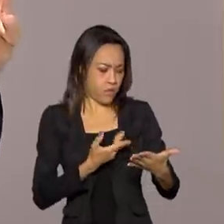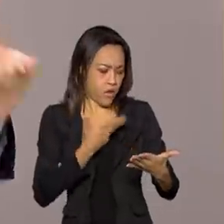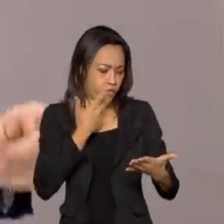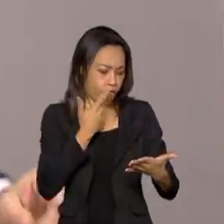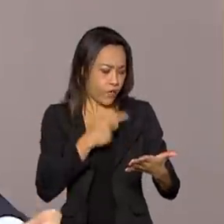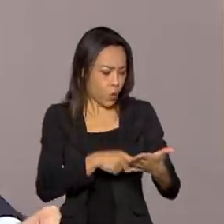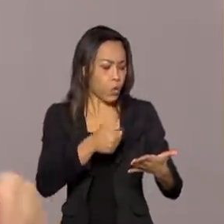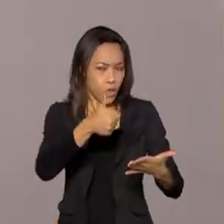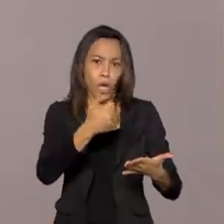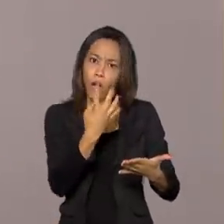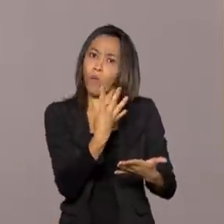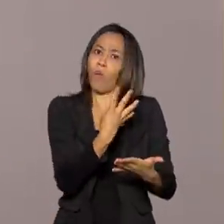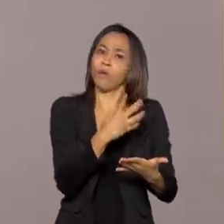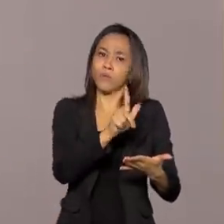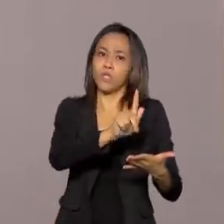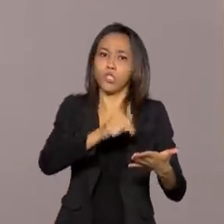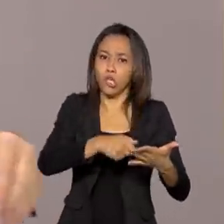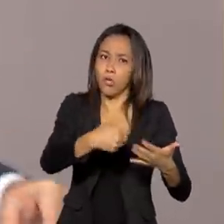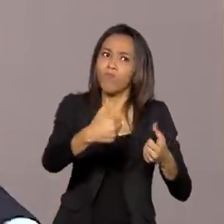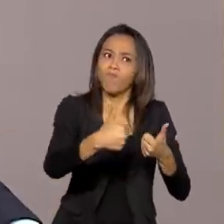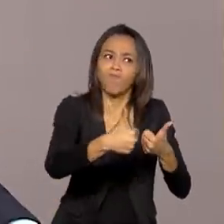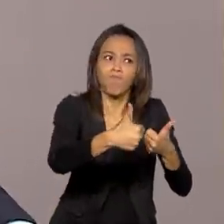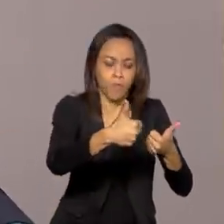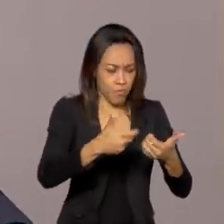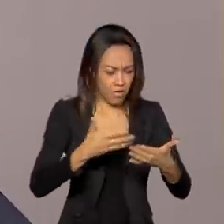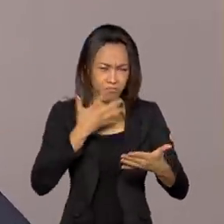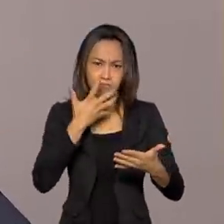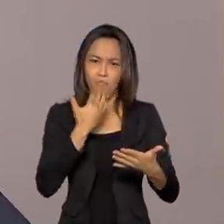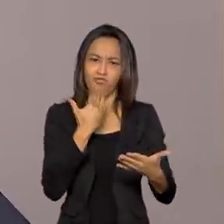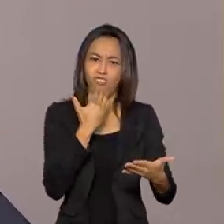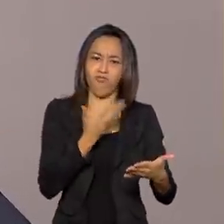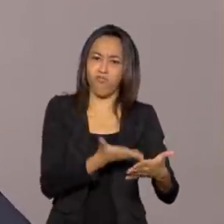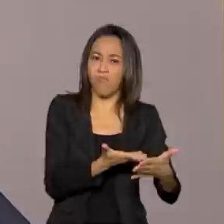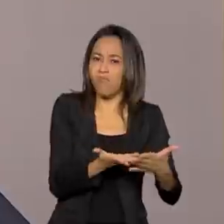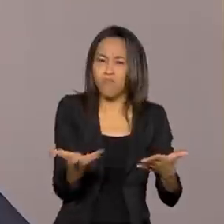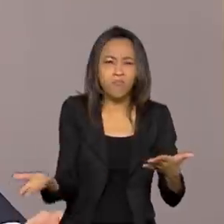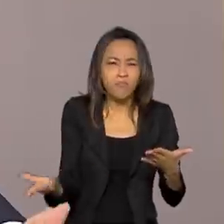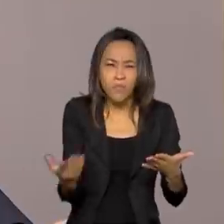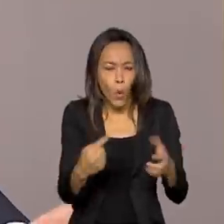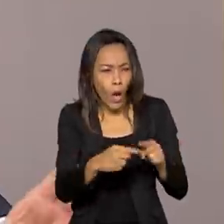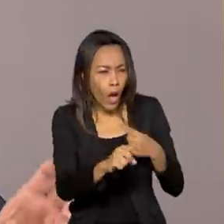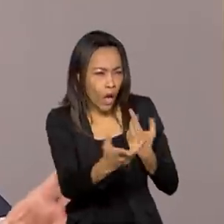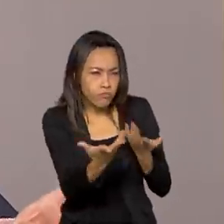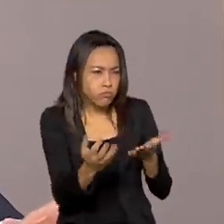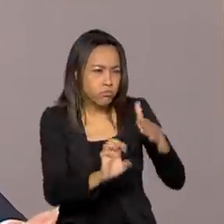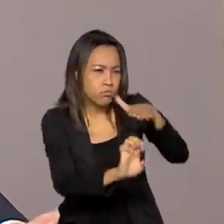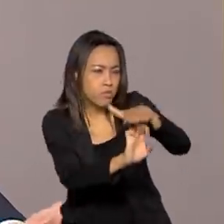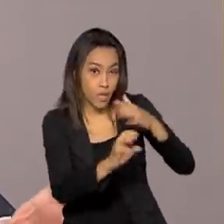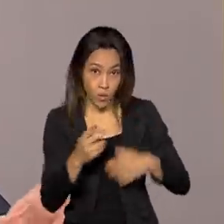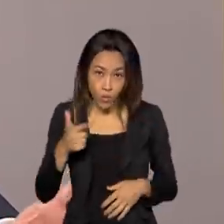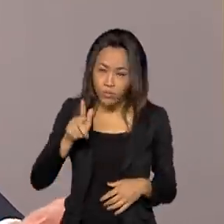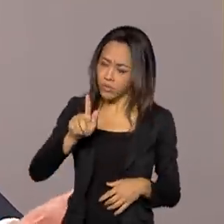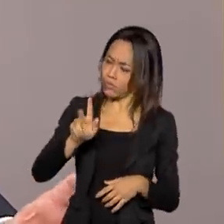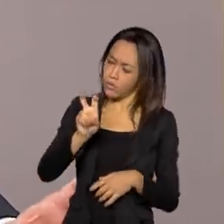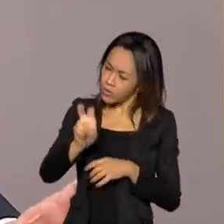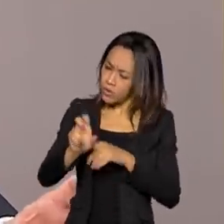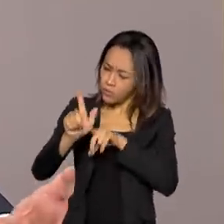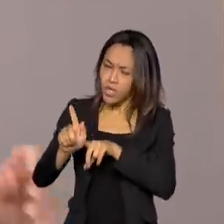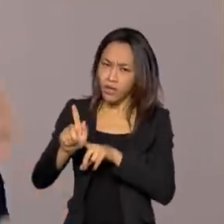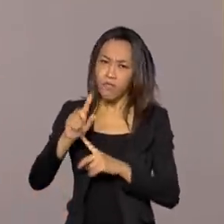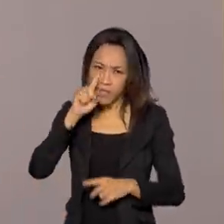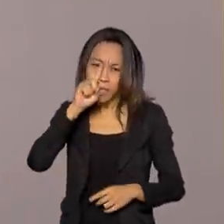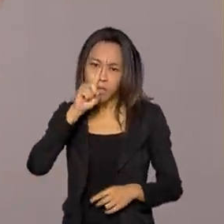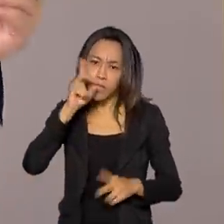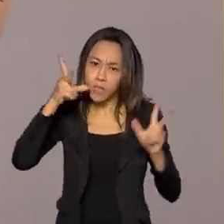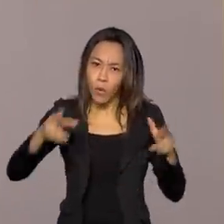sendo estipulada ou denominada. Com o 5G, será que a gente vai correr esse risco